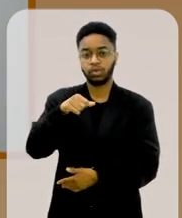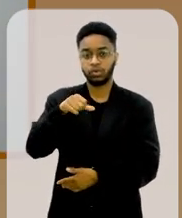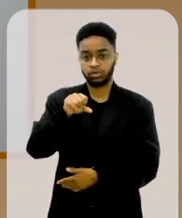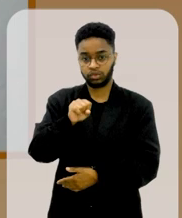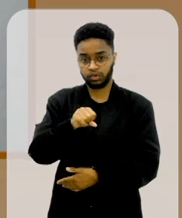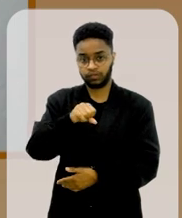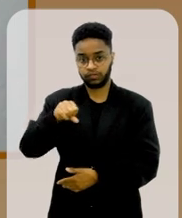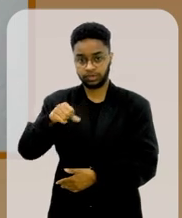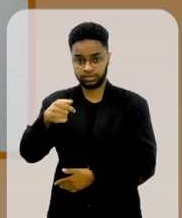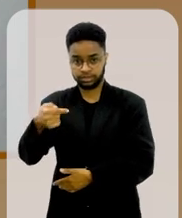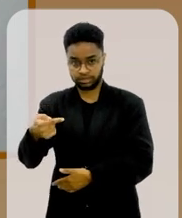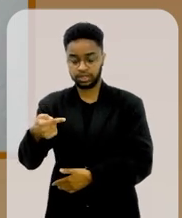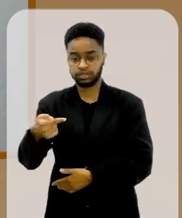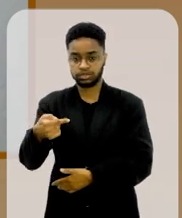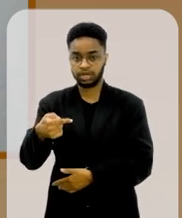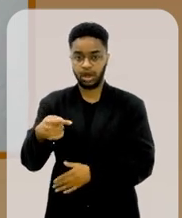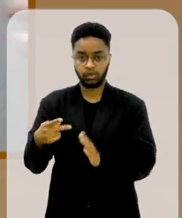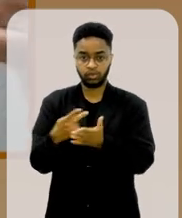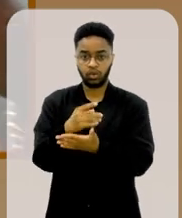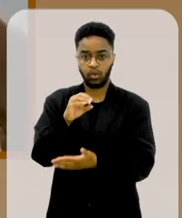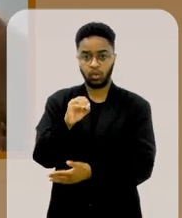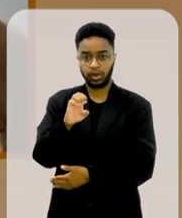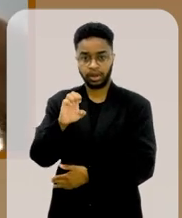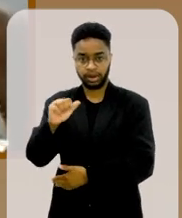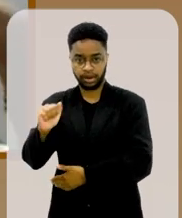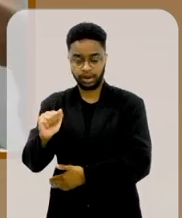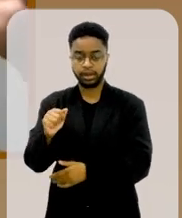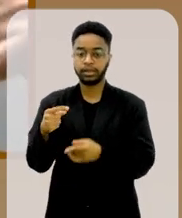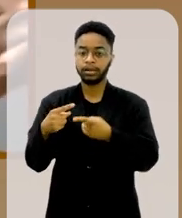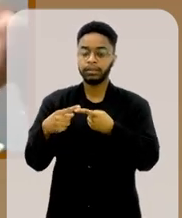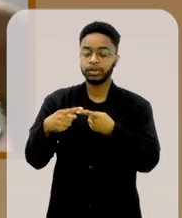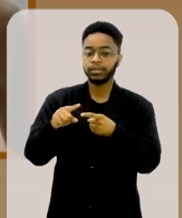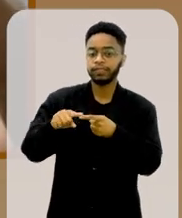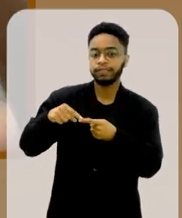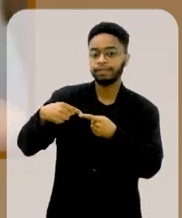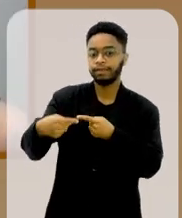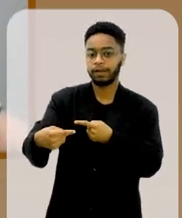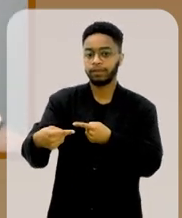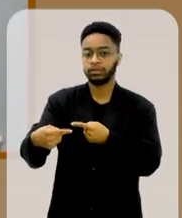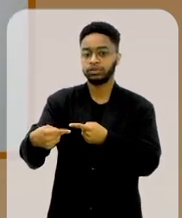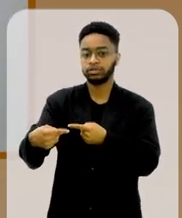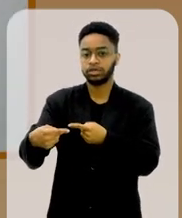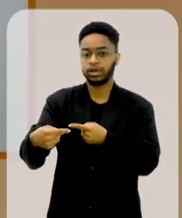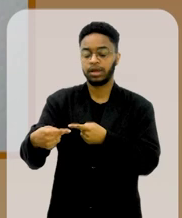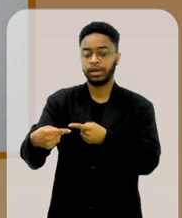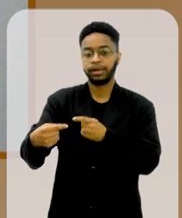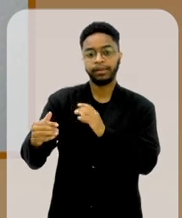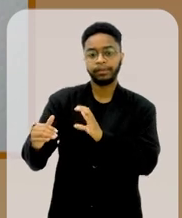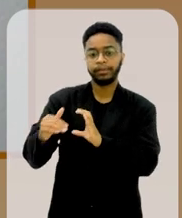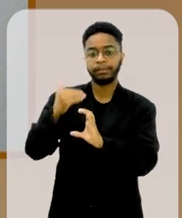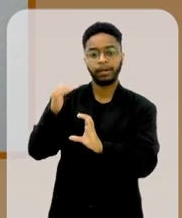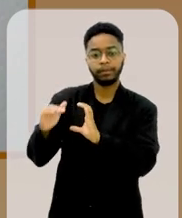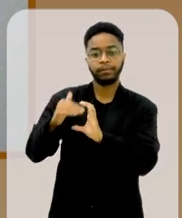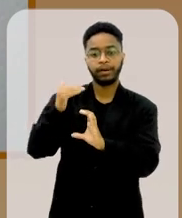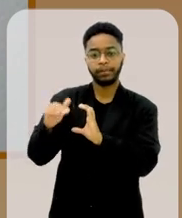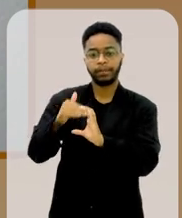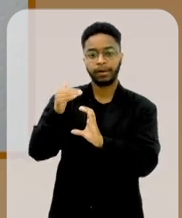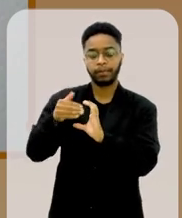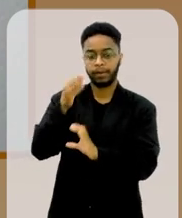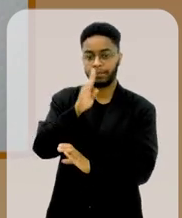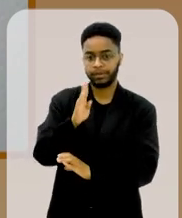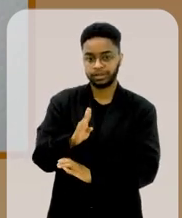para a OEA, a OEA enviou ao Brasil várias